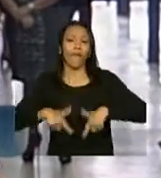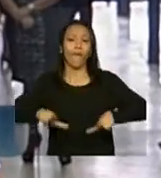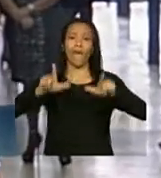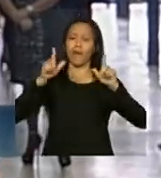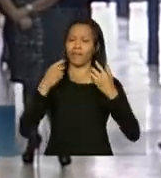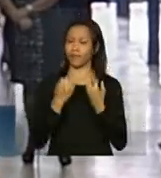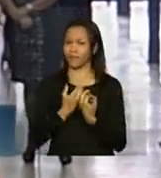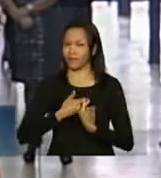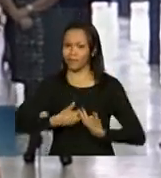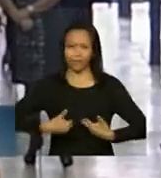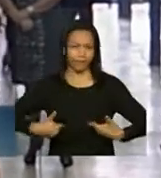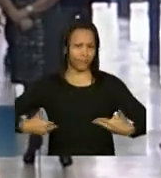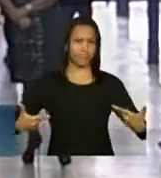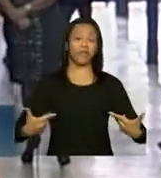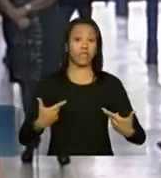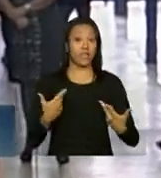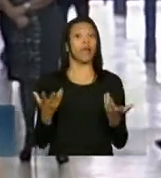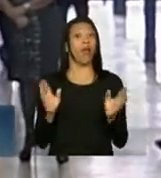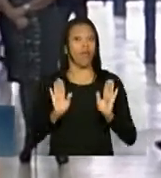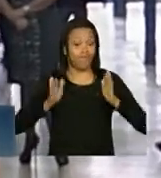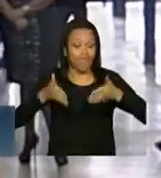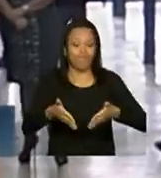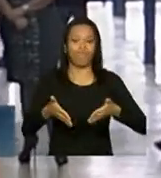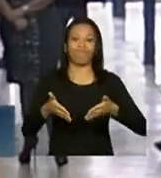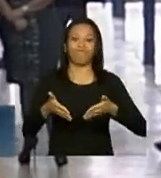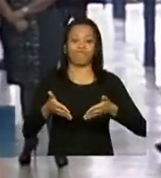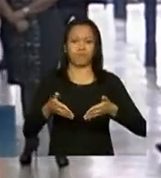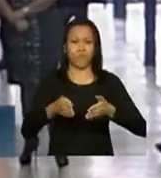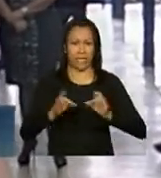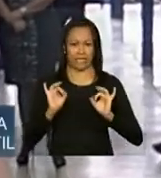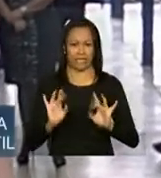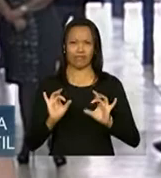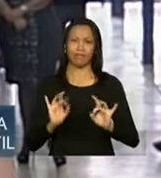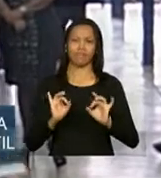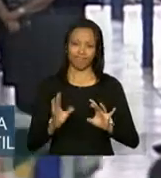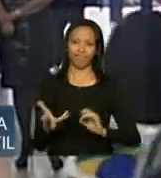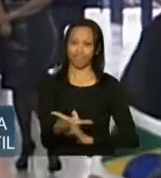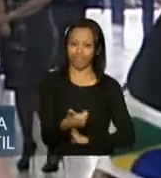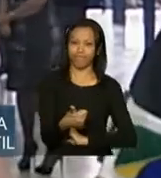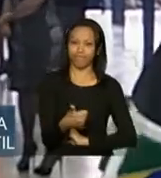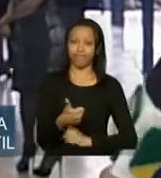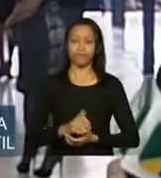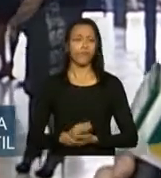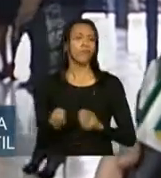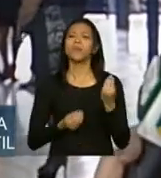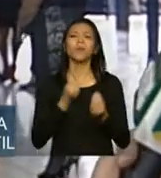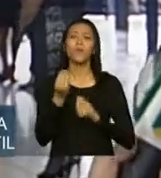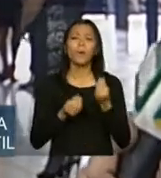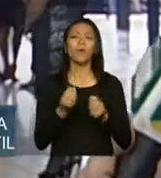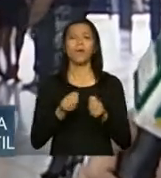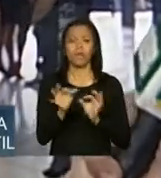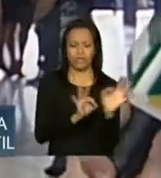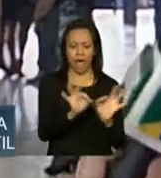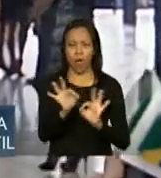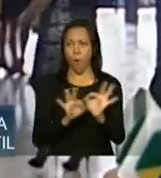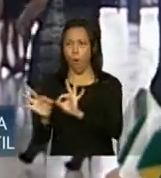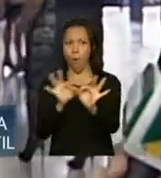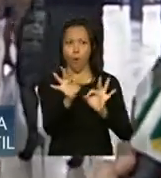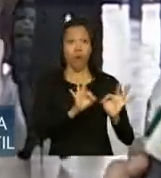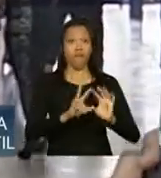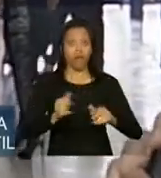Nós trabalharemos com essas crianças assim, de uma forma bem qualificada mesmo. E como que essa estrutura vai ajudar no